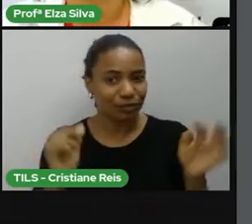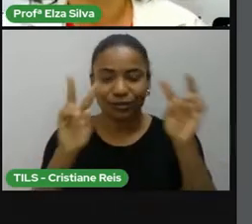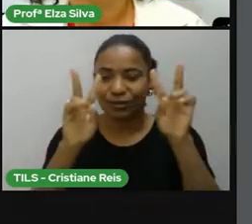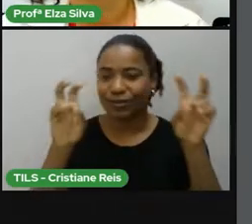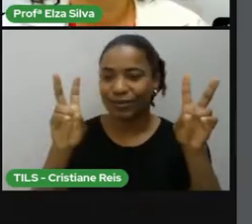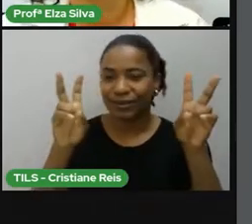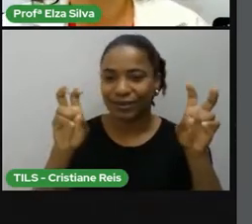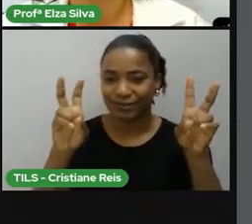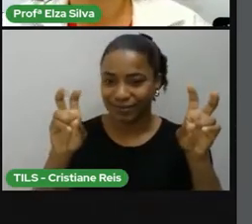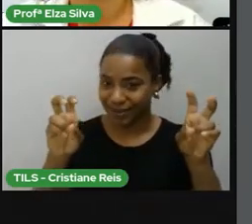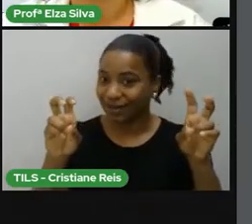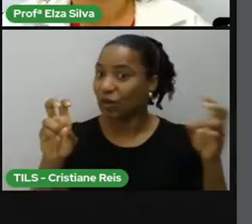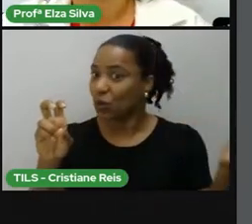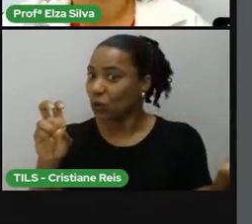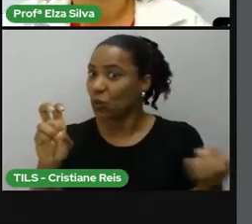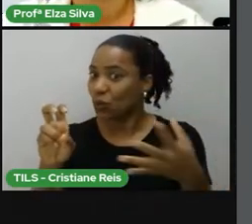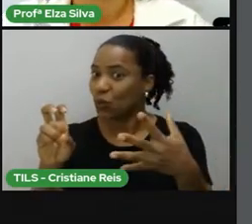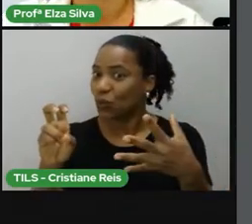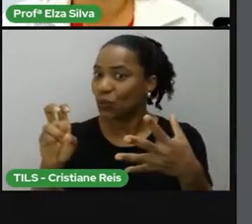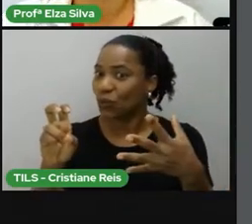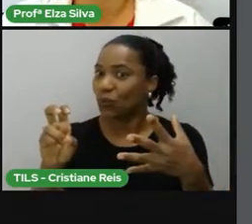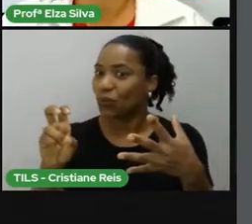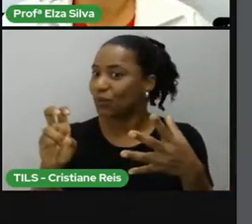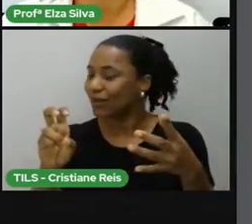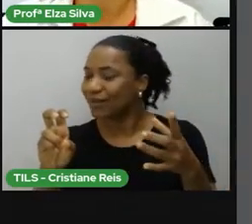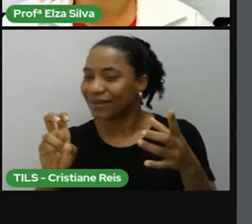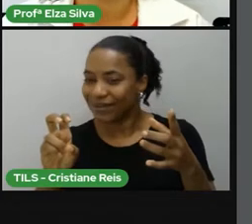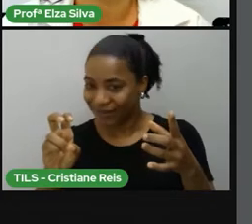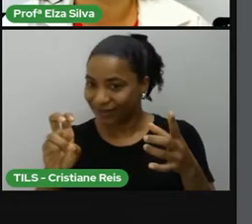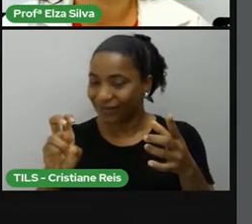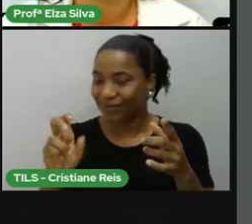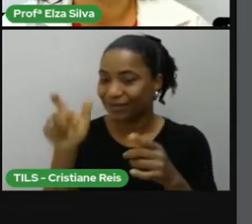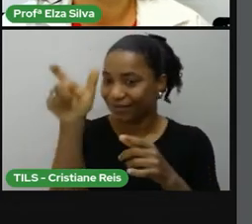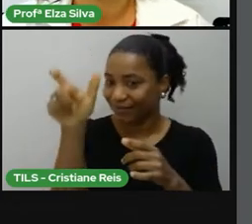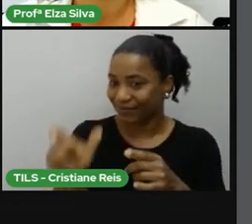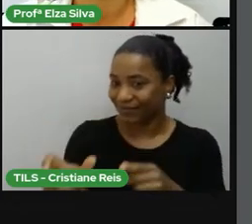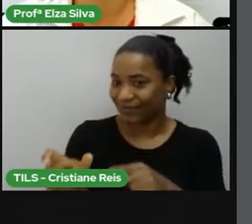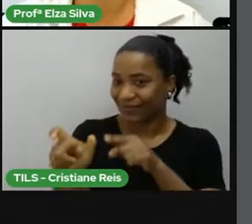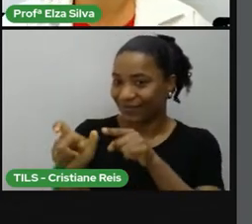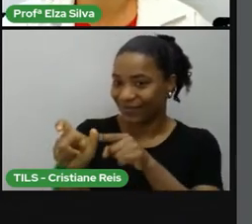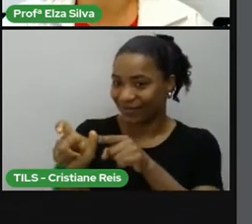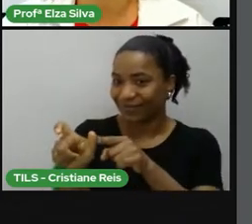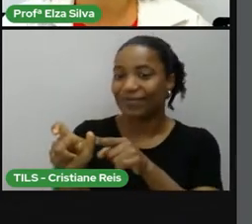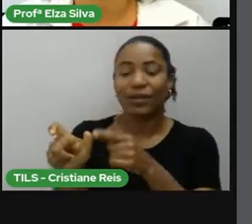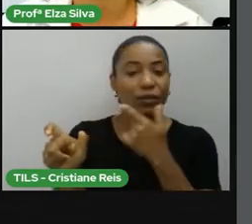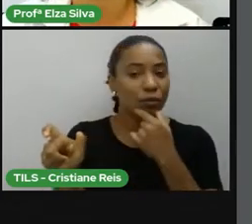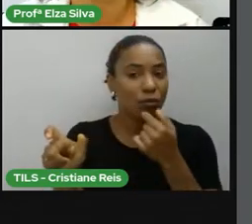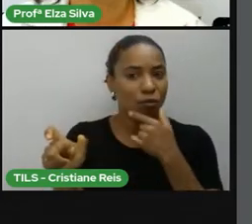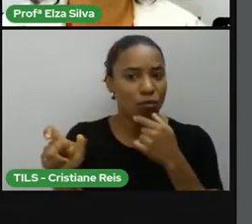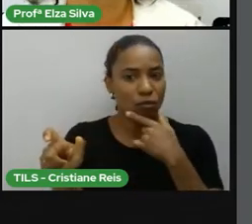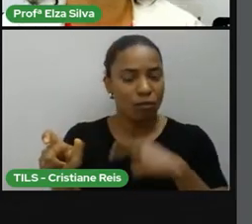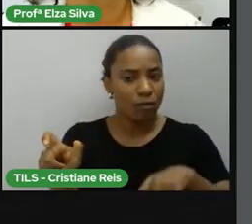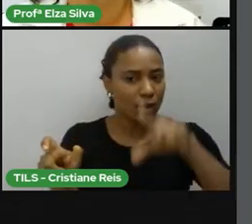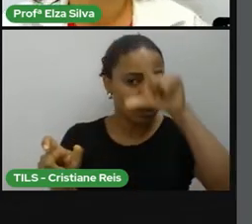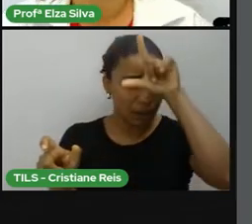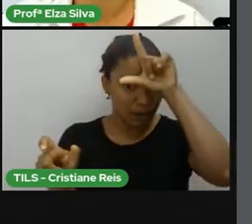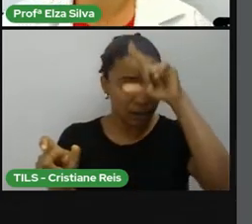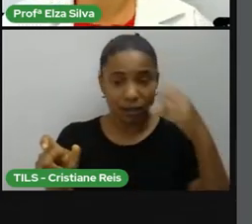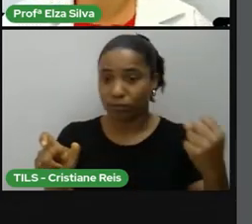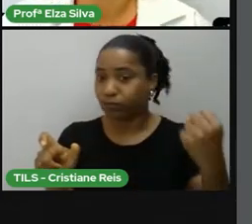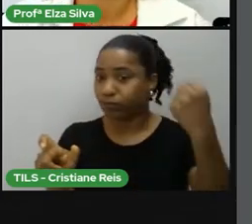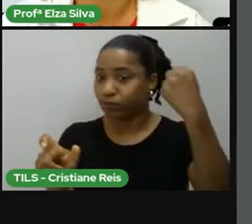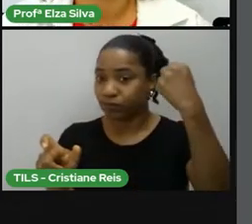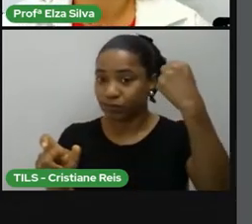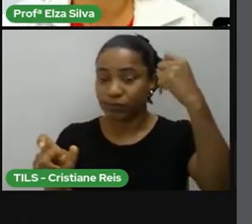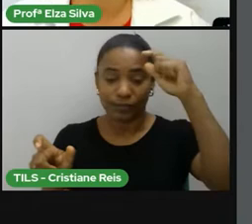falar a respeito de um líder negro que foi de grande importância para